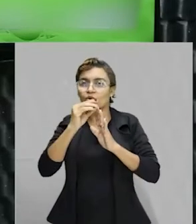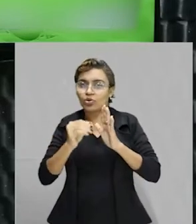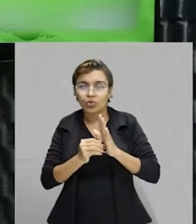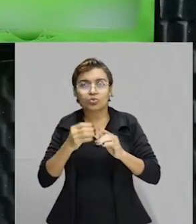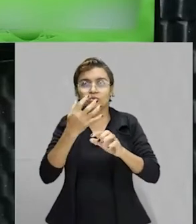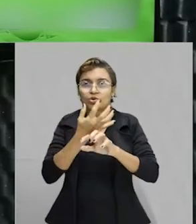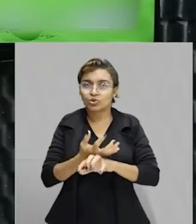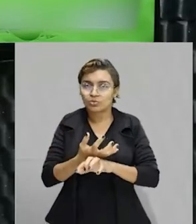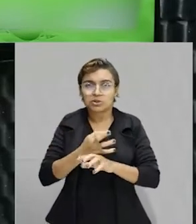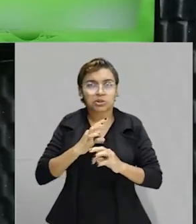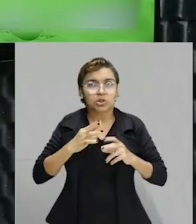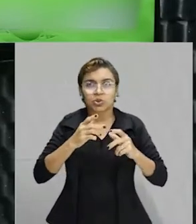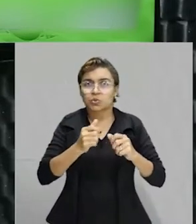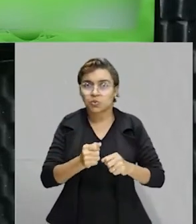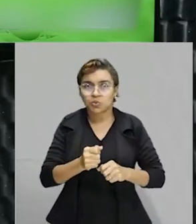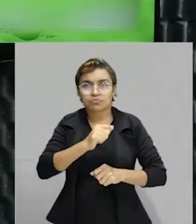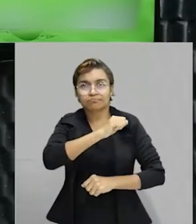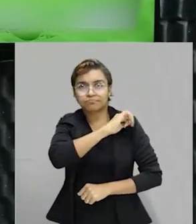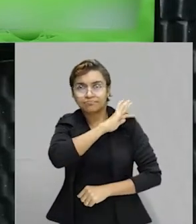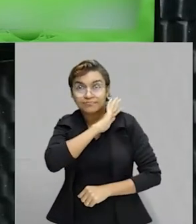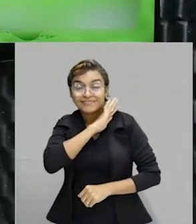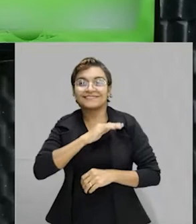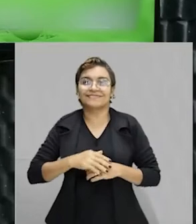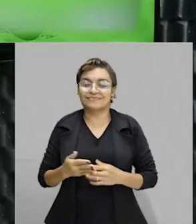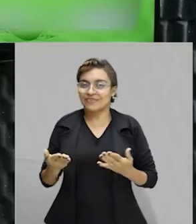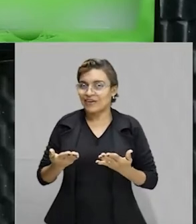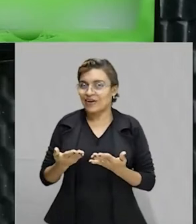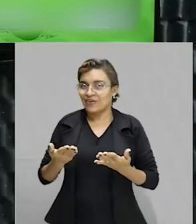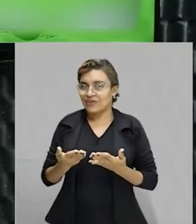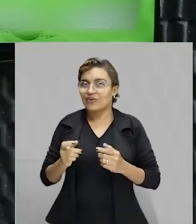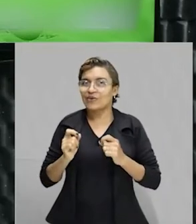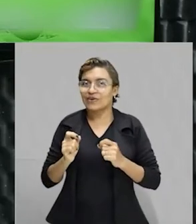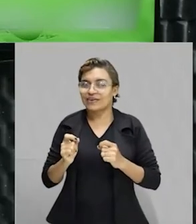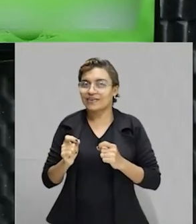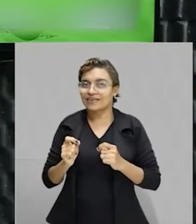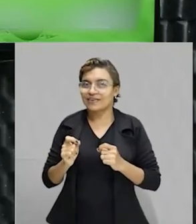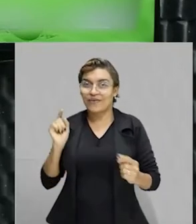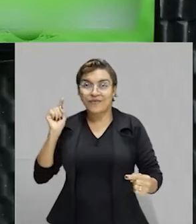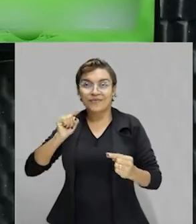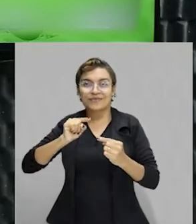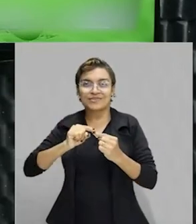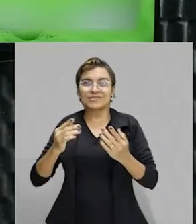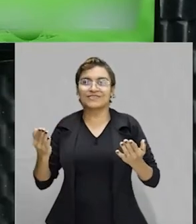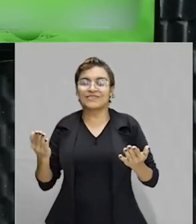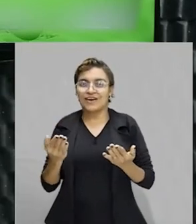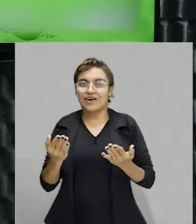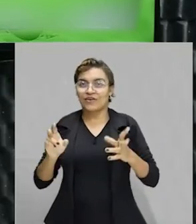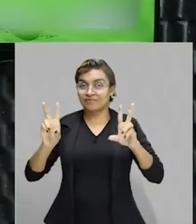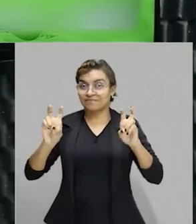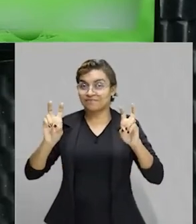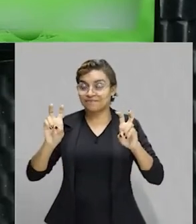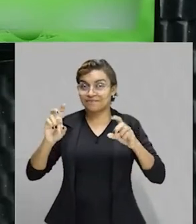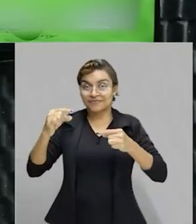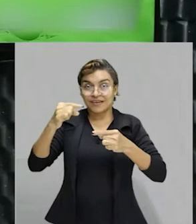todas as séries do ensino médio, claro, né? E agora, vamos voltar para o nosso objetivo que é, dentro do assunto